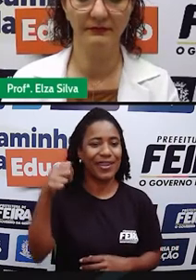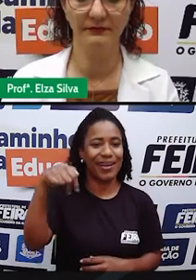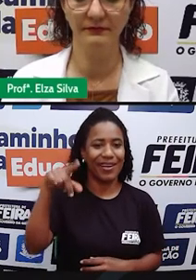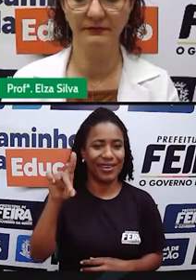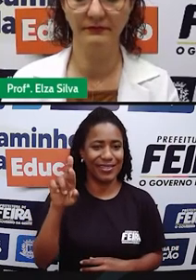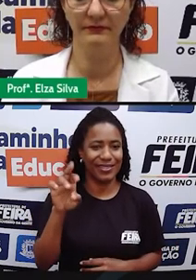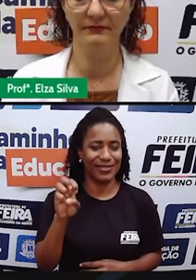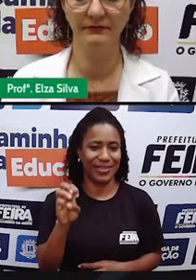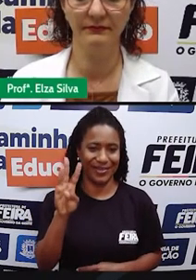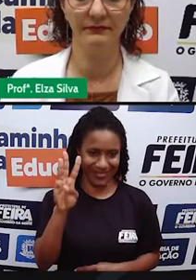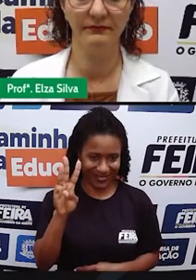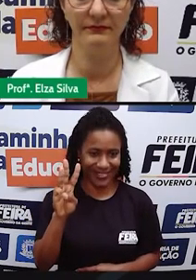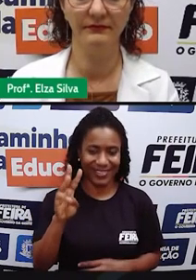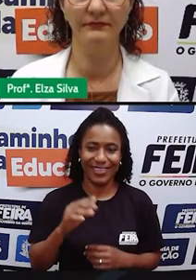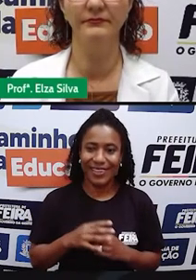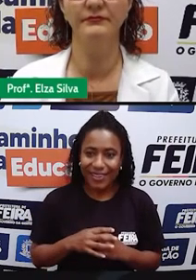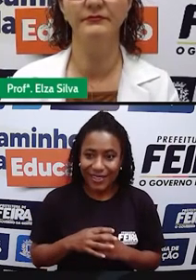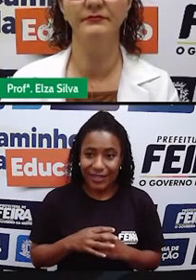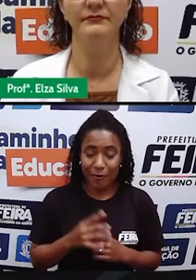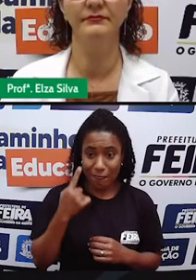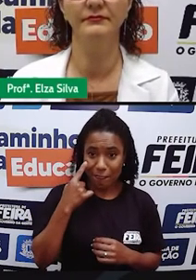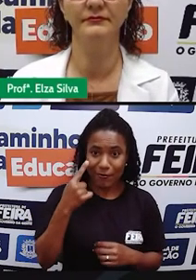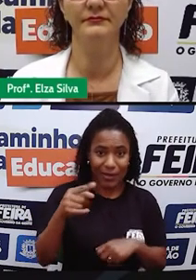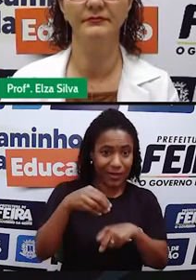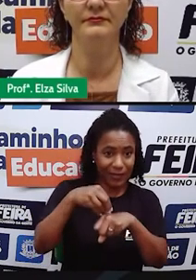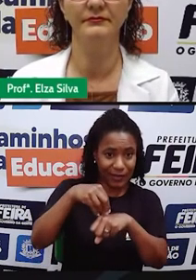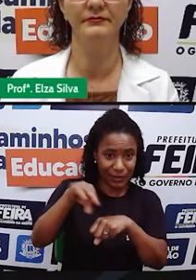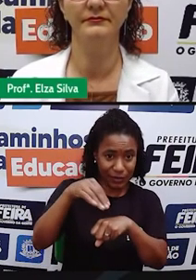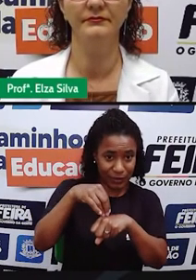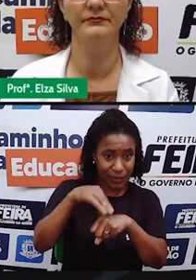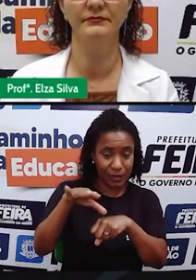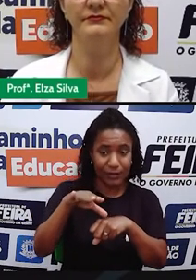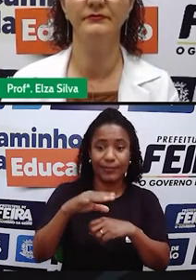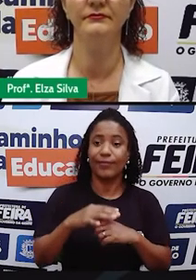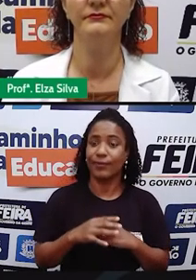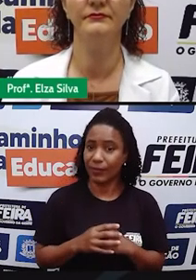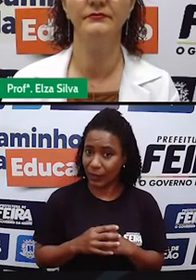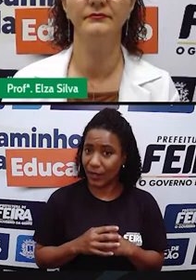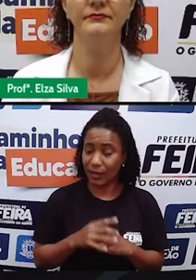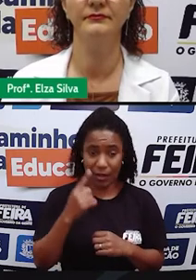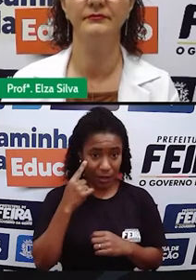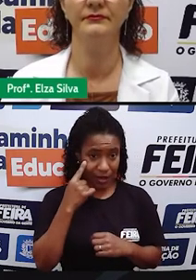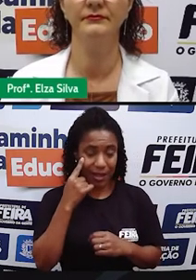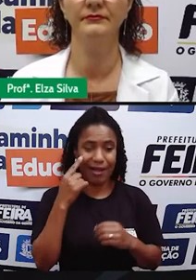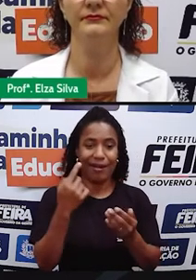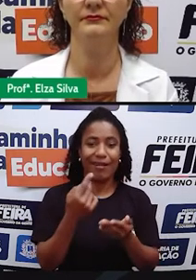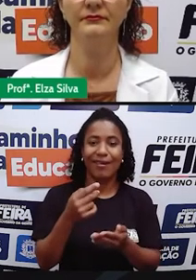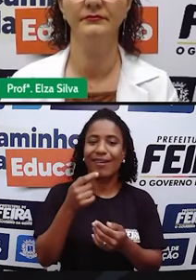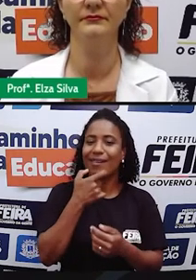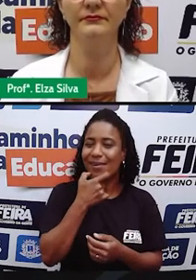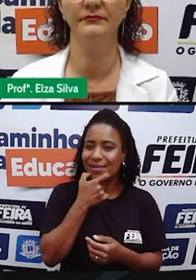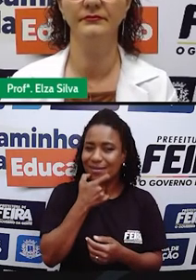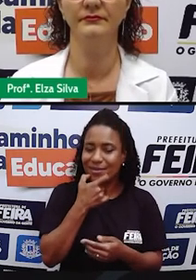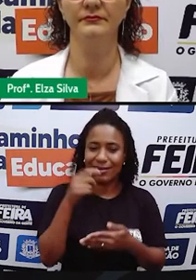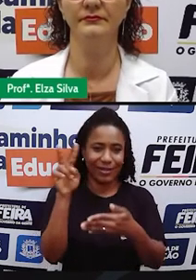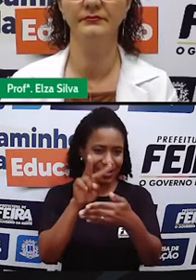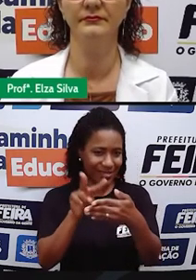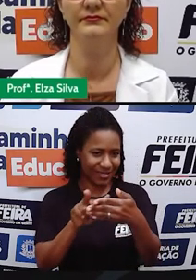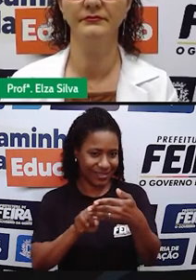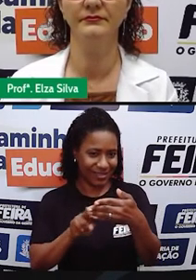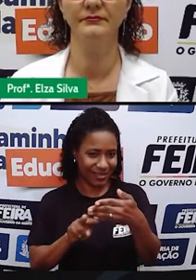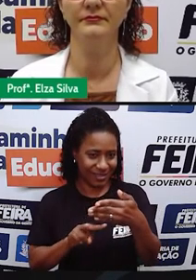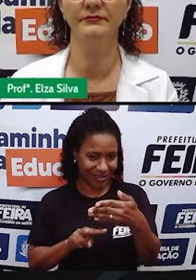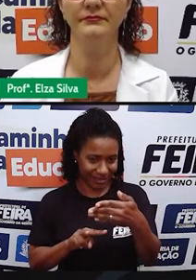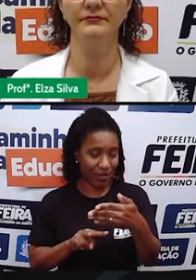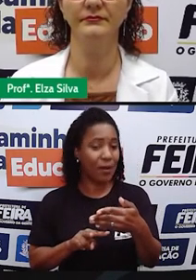aí, nós temos uma dica bacana para vocês. Eu fiz a leitura desse texto, mas a gente pode ouvi-lo pelo